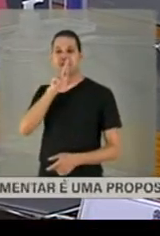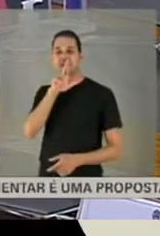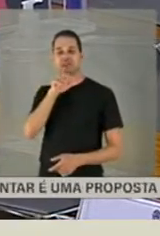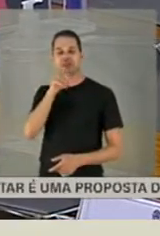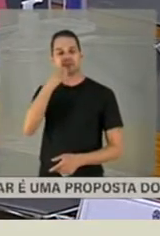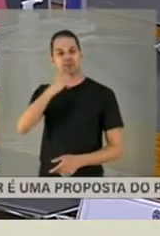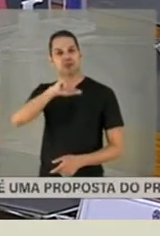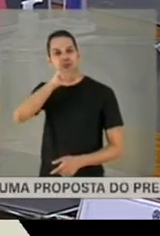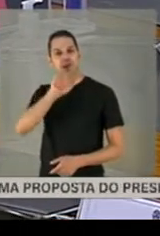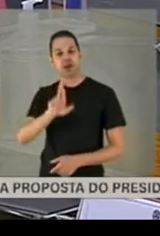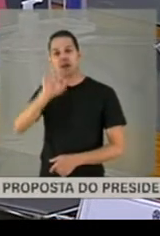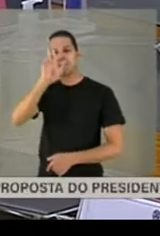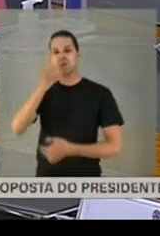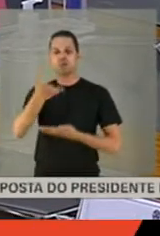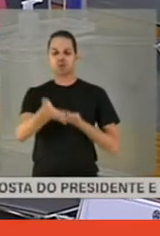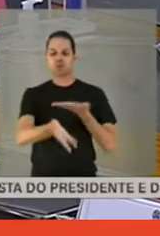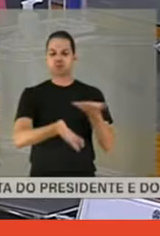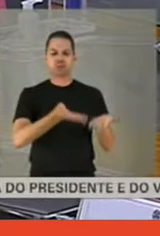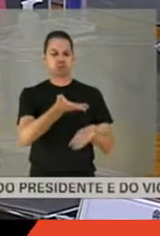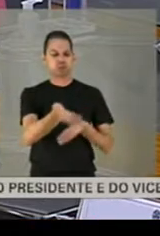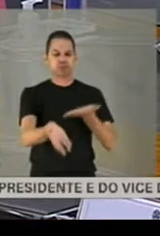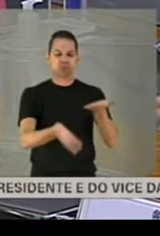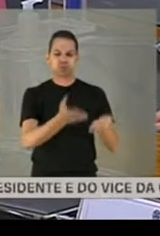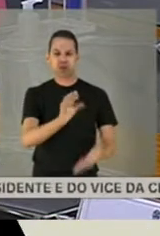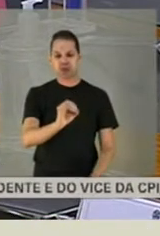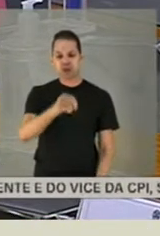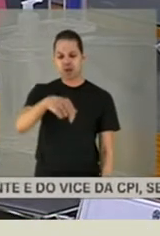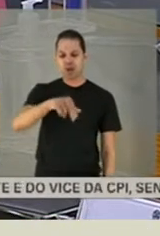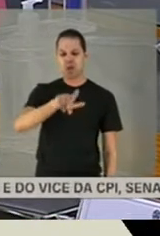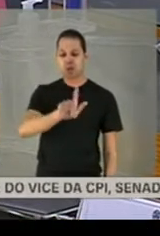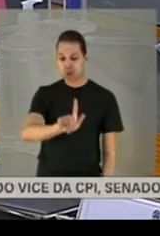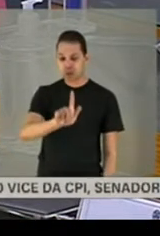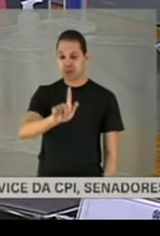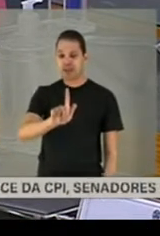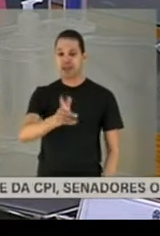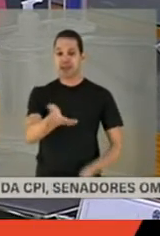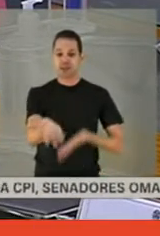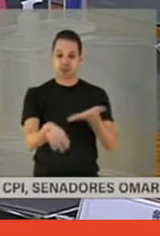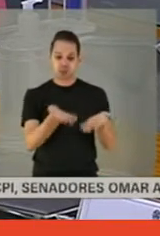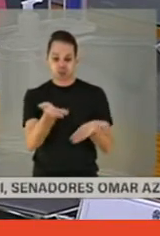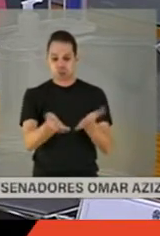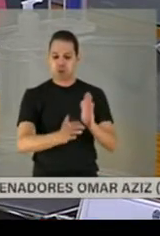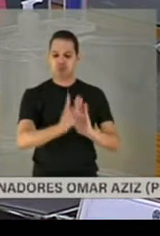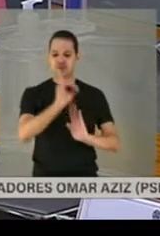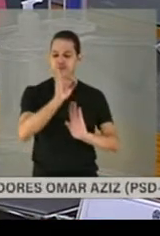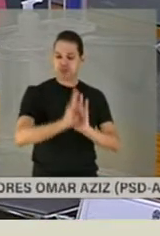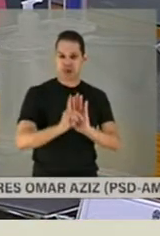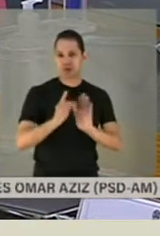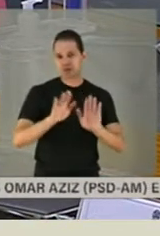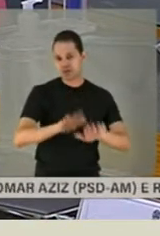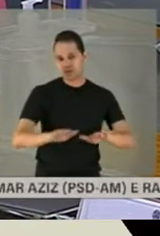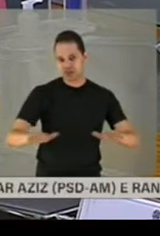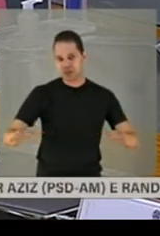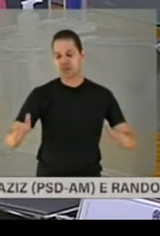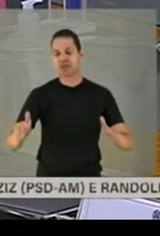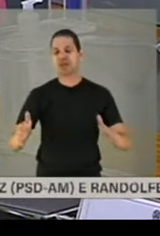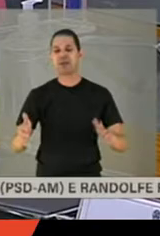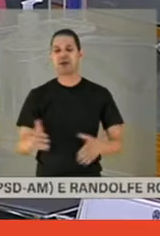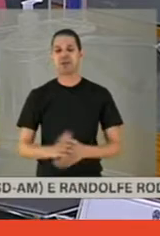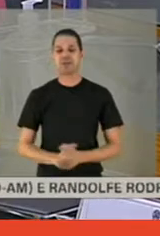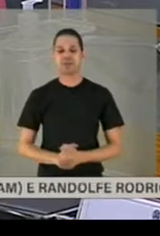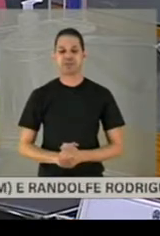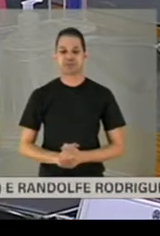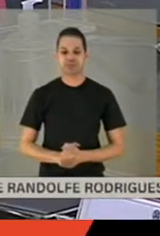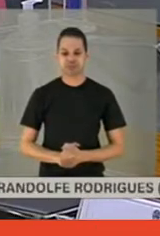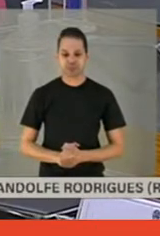que tem várias organizações não governamentais, que cuida dos direitos das crianças, luta pelos direitos. Então, ela,